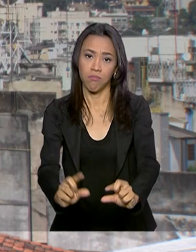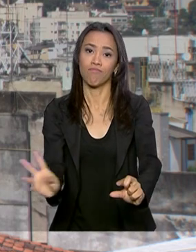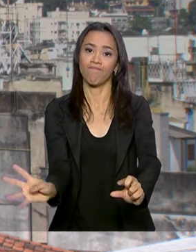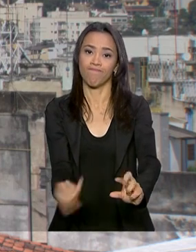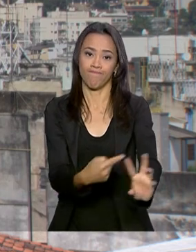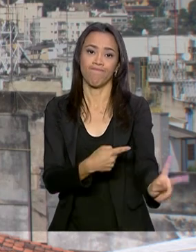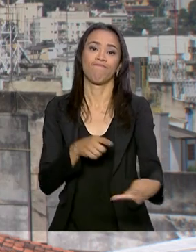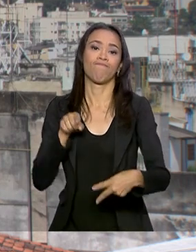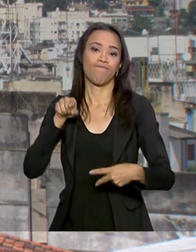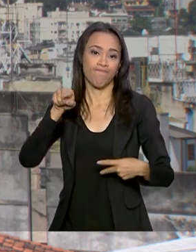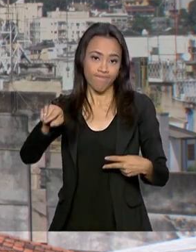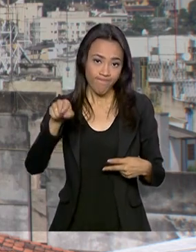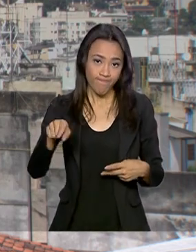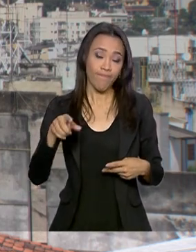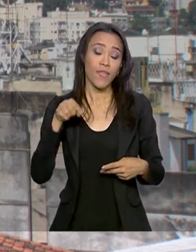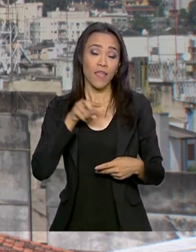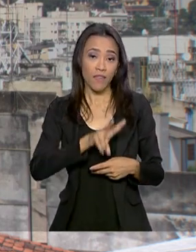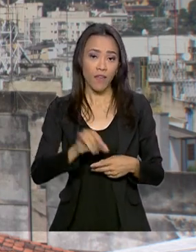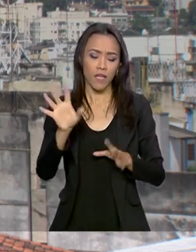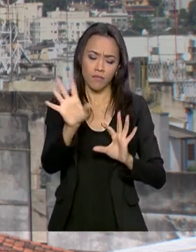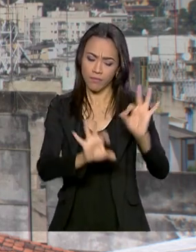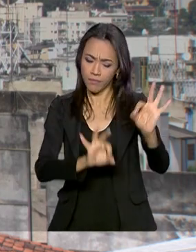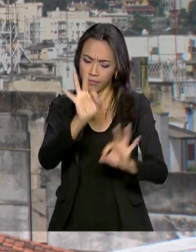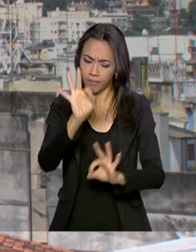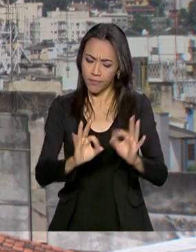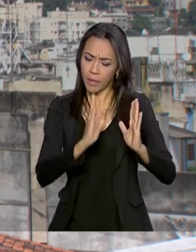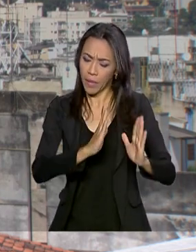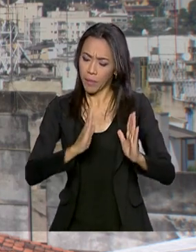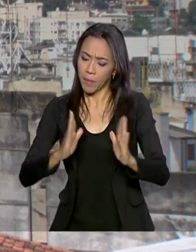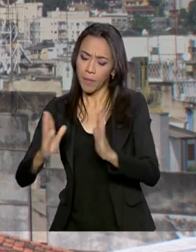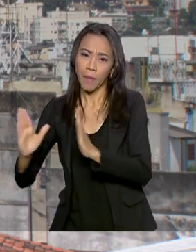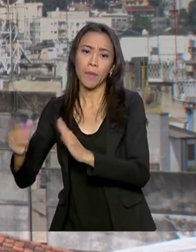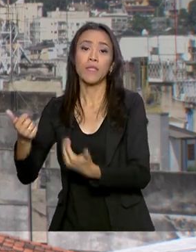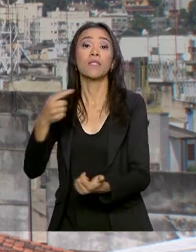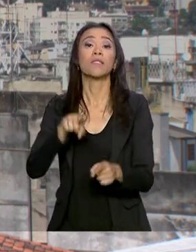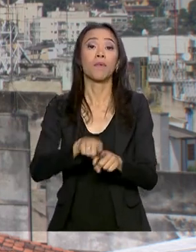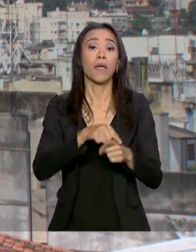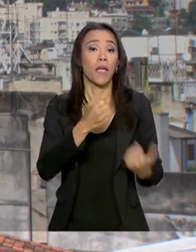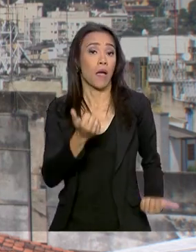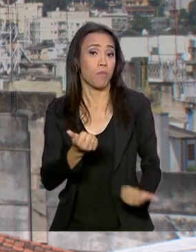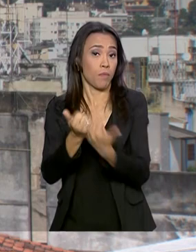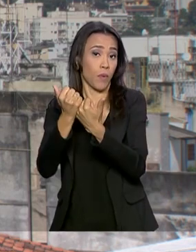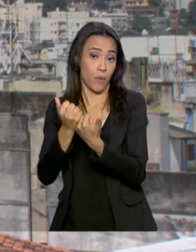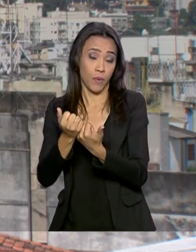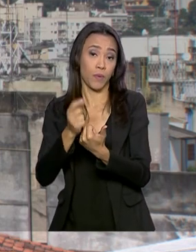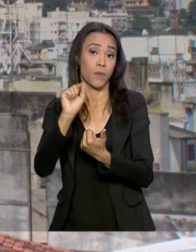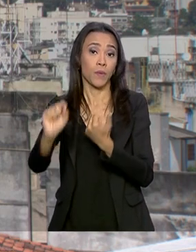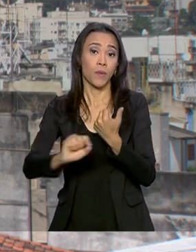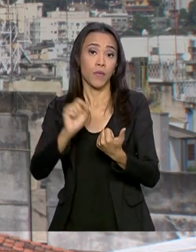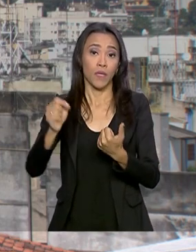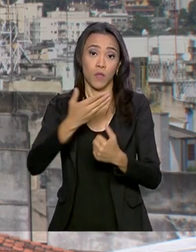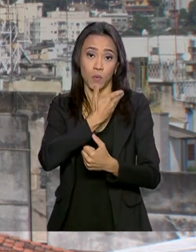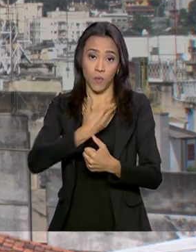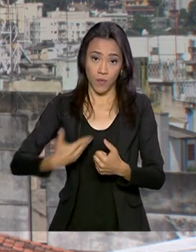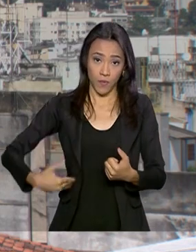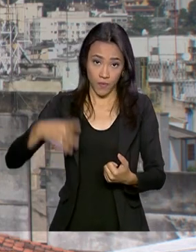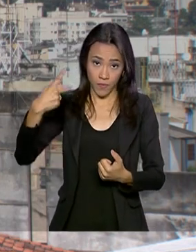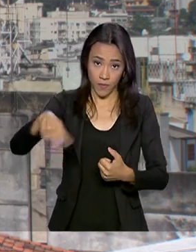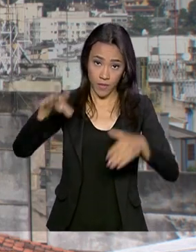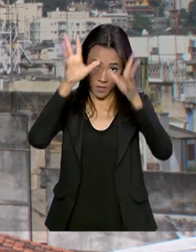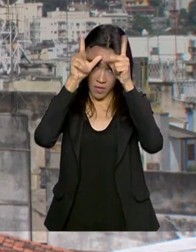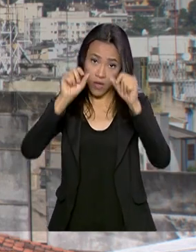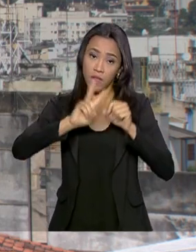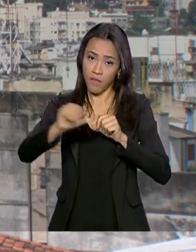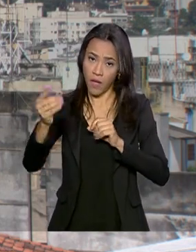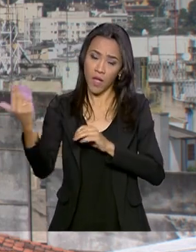realizada de forma episódica e planejada e com o apoio logístico do governo acreano, que vai disponibilizar a infraestrutura necessária.